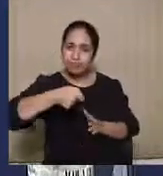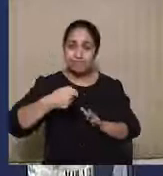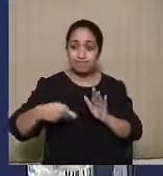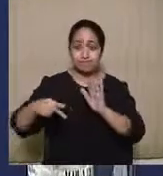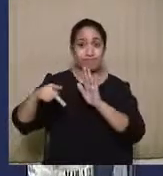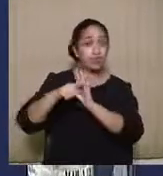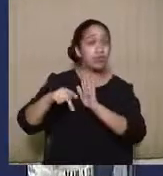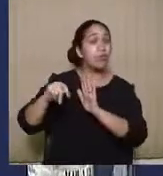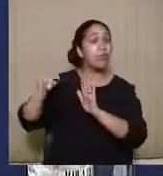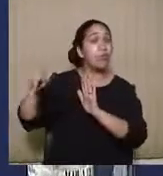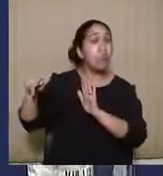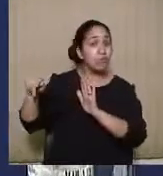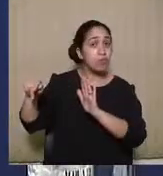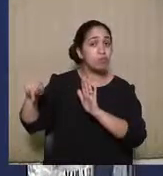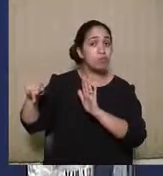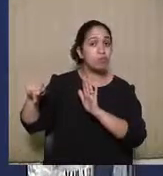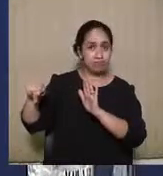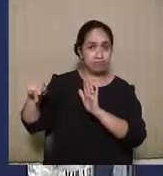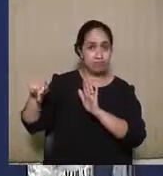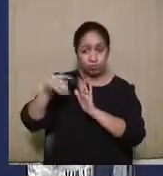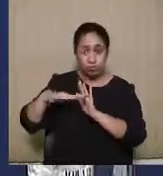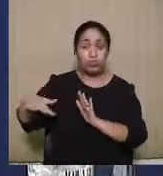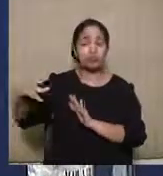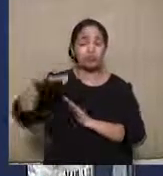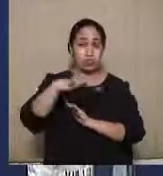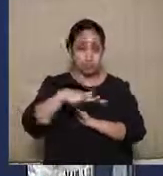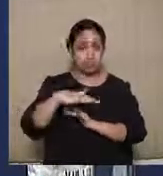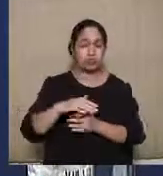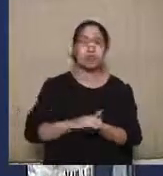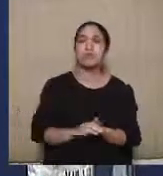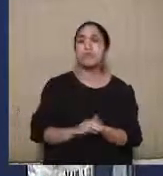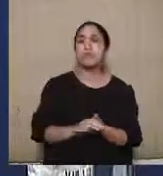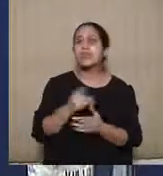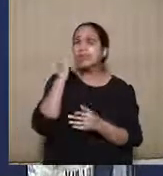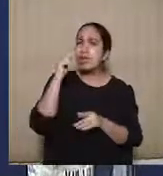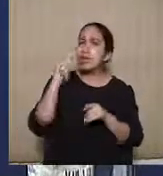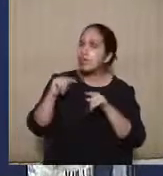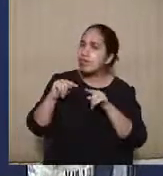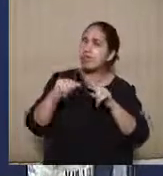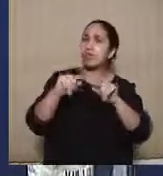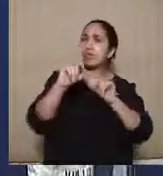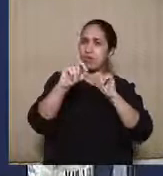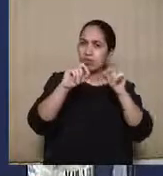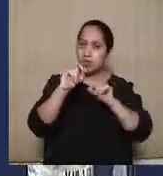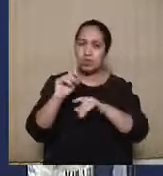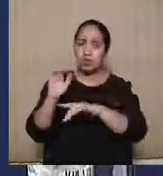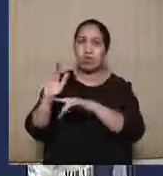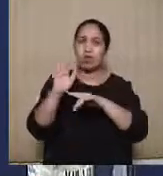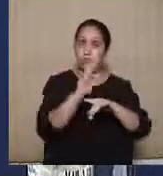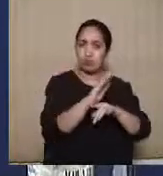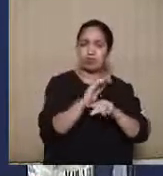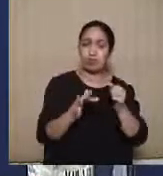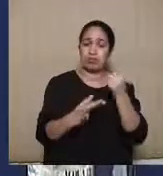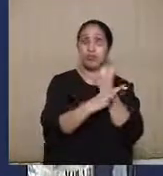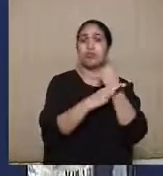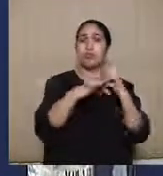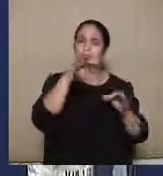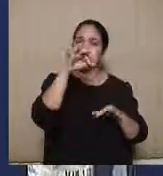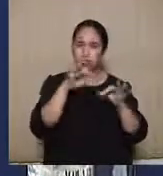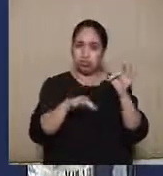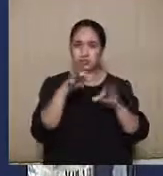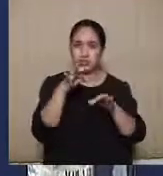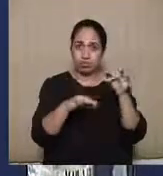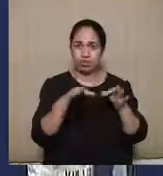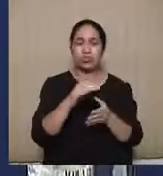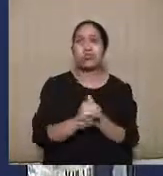jurisprudência. O que também vai naquela linha de se favorecer a segurança jurídica. Então, esses aqui